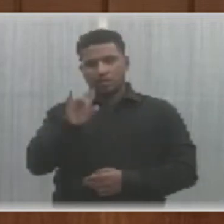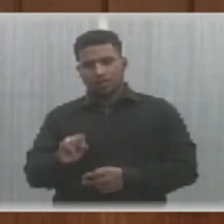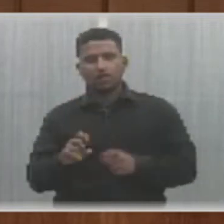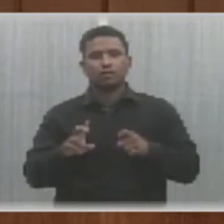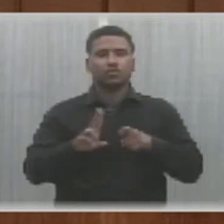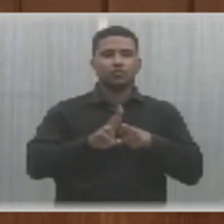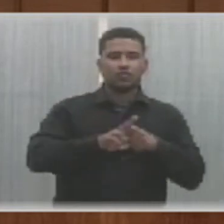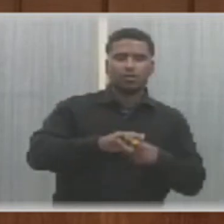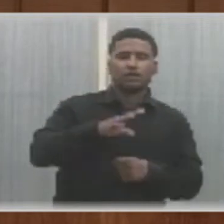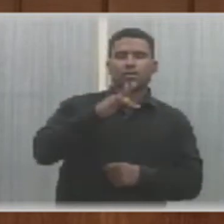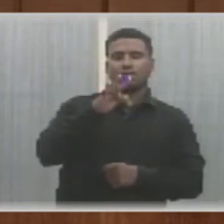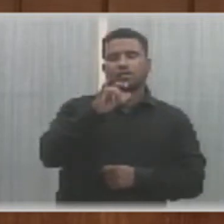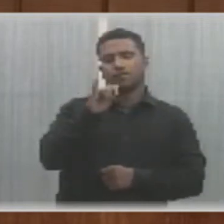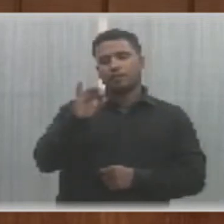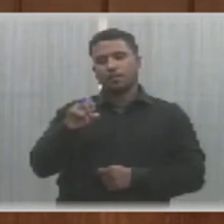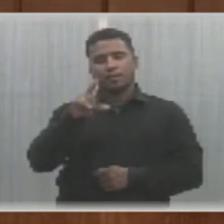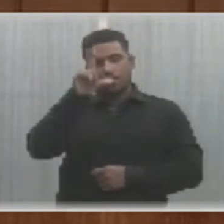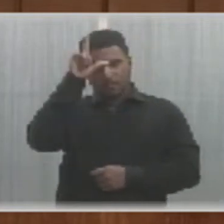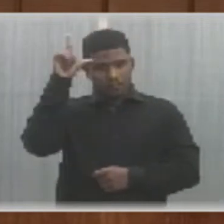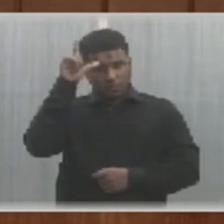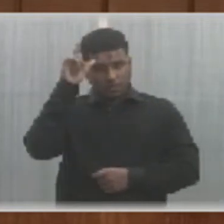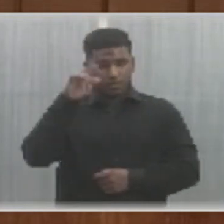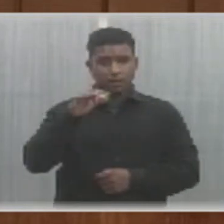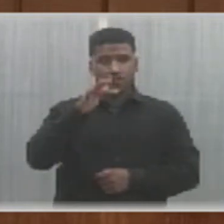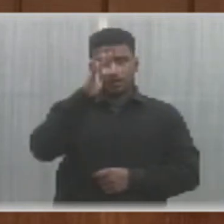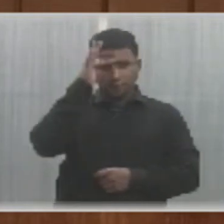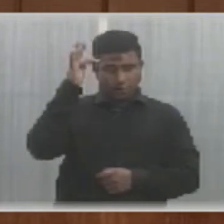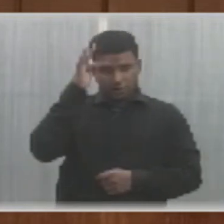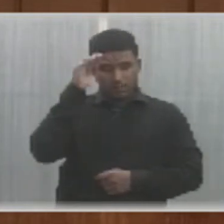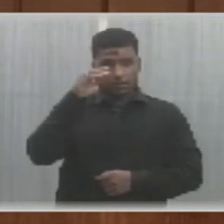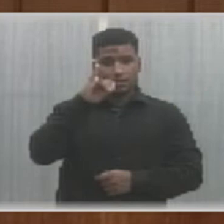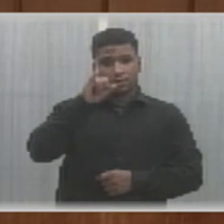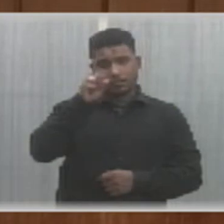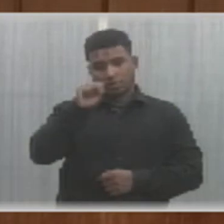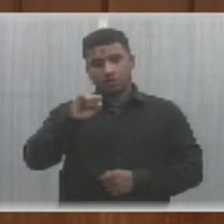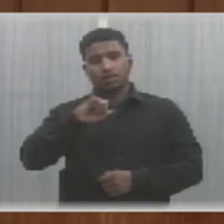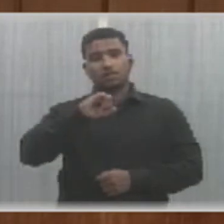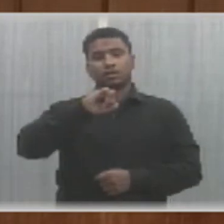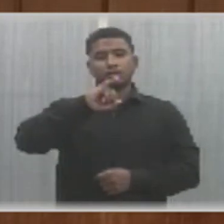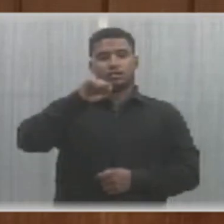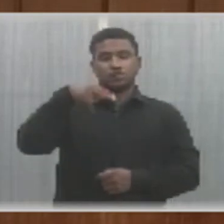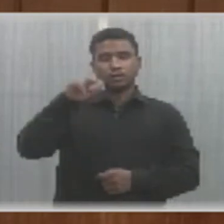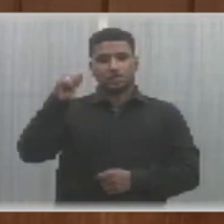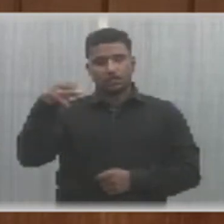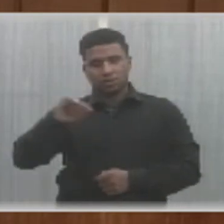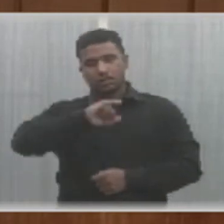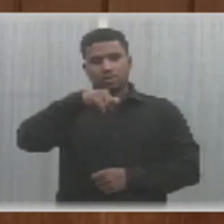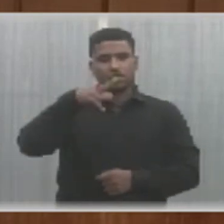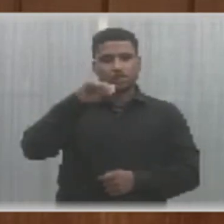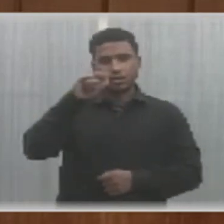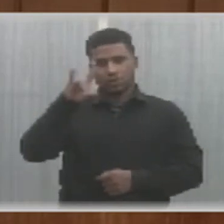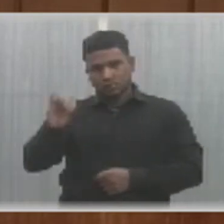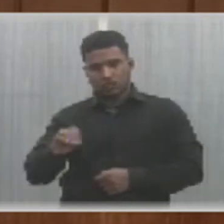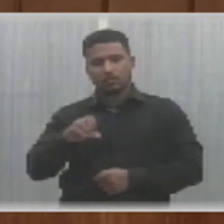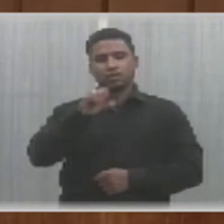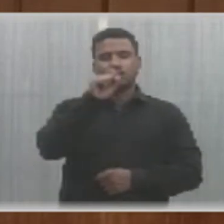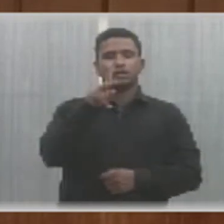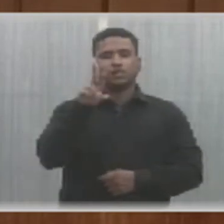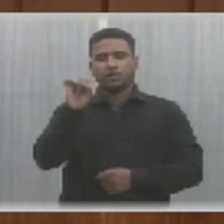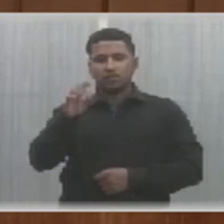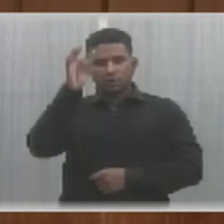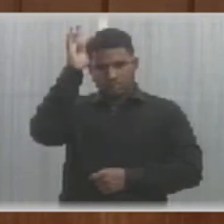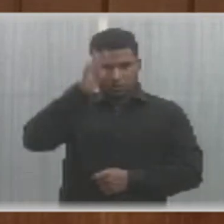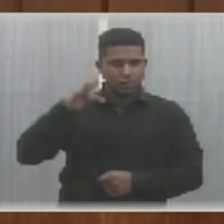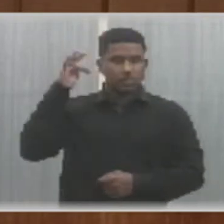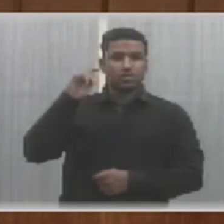Evaldo Gomes, Fábio Novo, Francisco Lima, Franzé Silva, Gessivaldo Isaías, Gustavo Neiva, Janaina Marques, João Matos, Júlio Arcoverde, Severo Eulardo, Tereza Abrito,